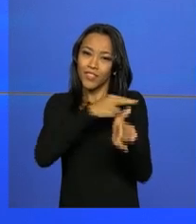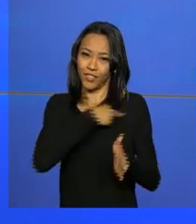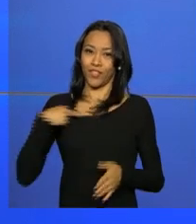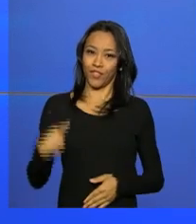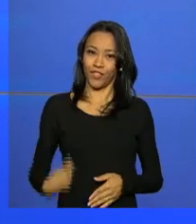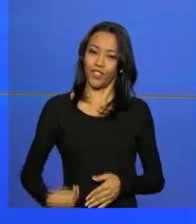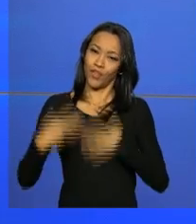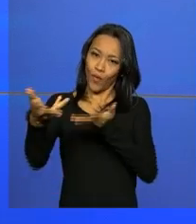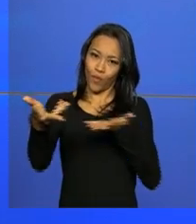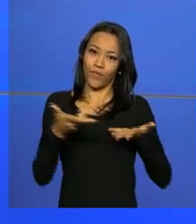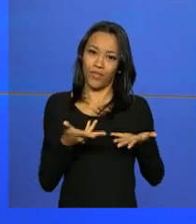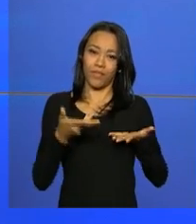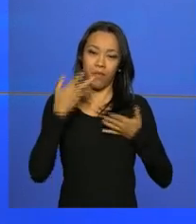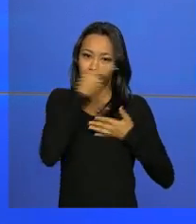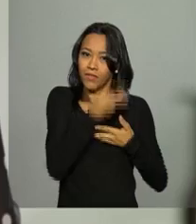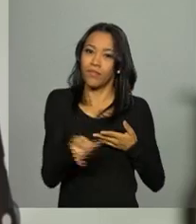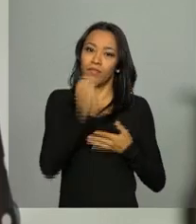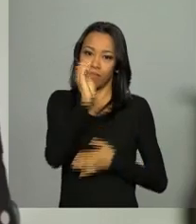durante as Olimpíadas.